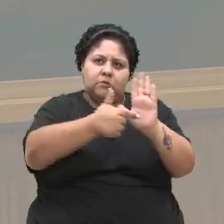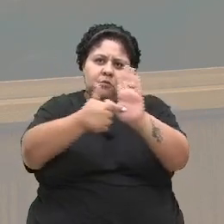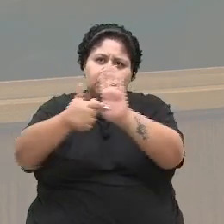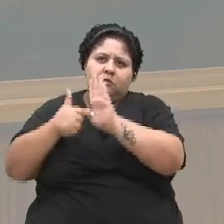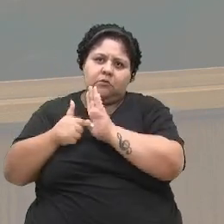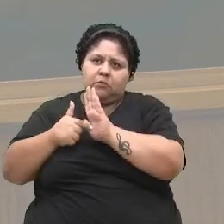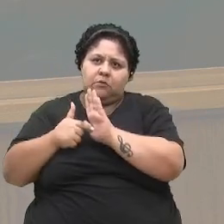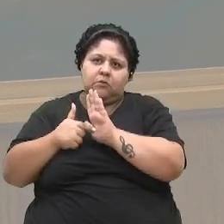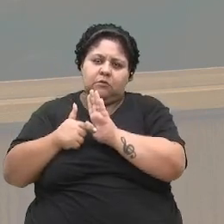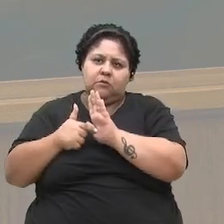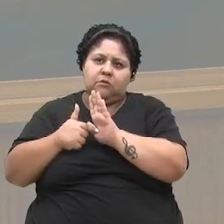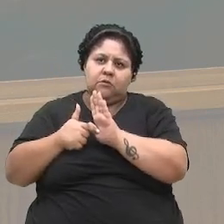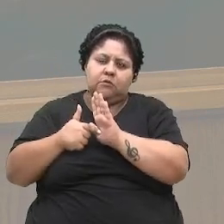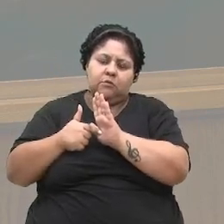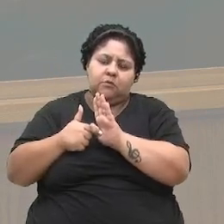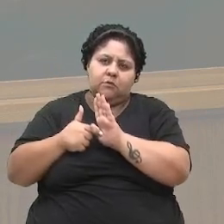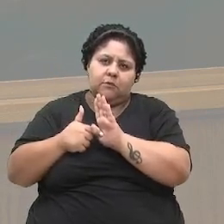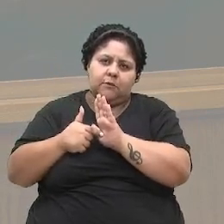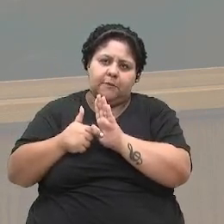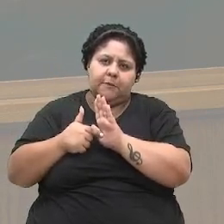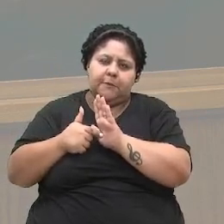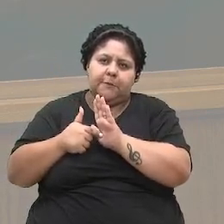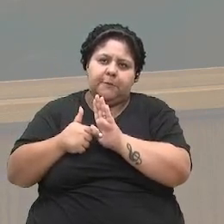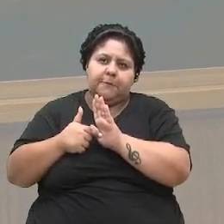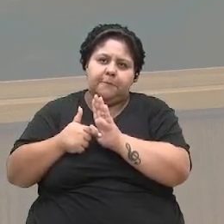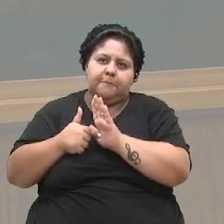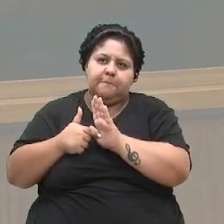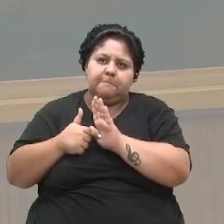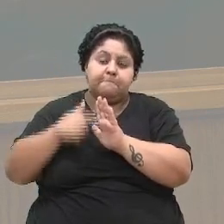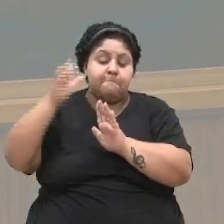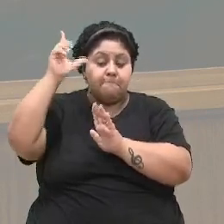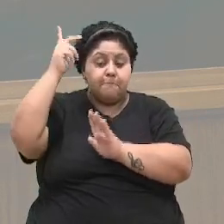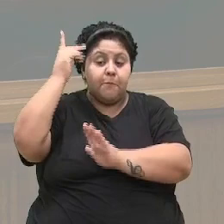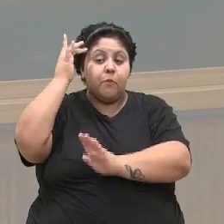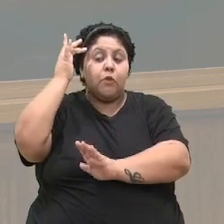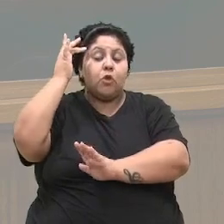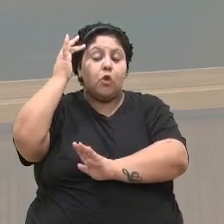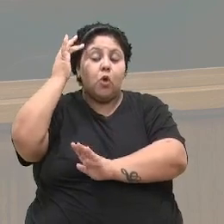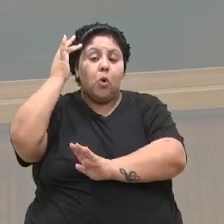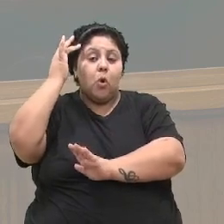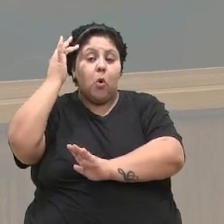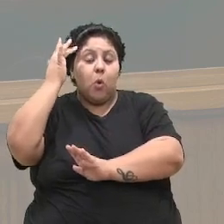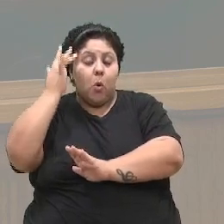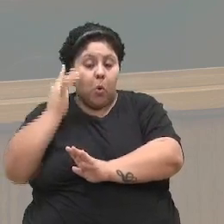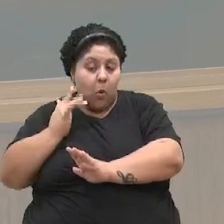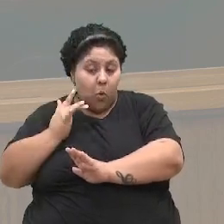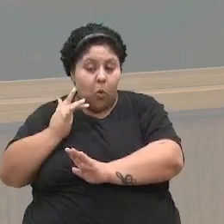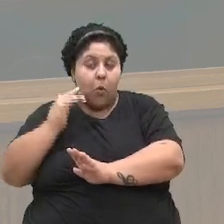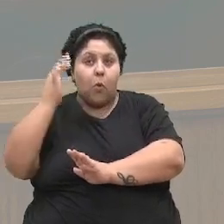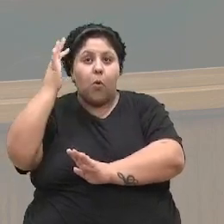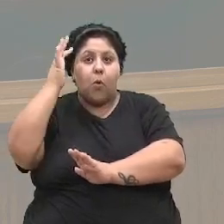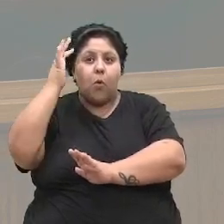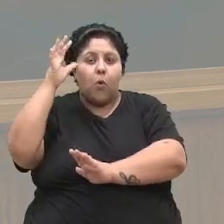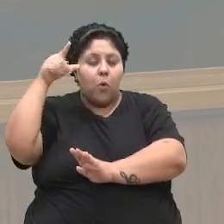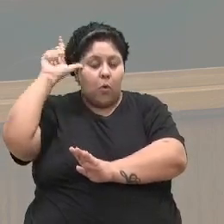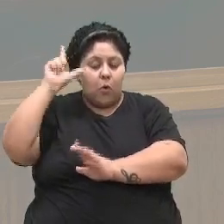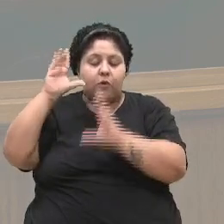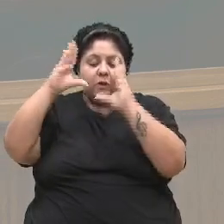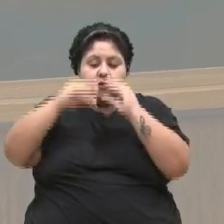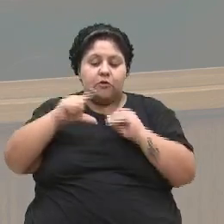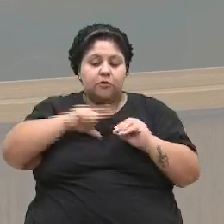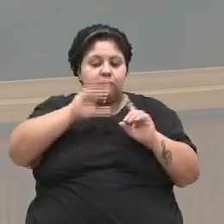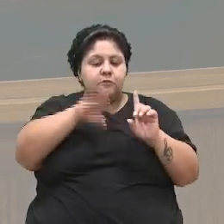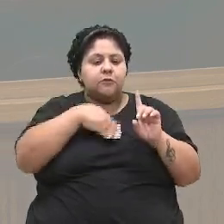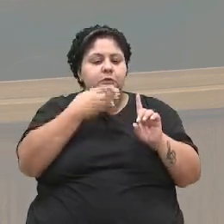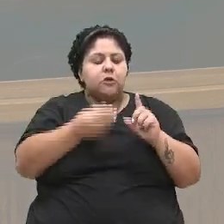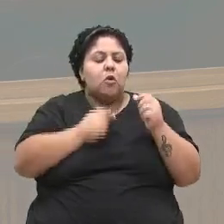de cidadão caxiense. Ontem à noite nós tivemos uma sessão solene, onde o vereador Menegucci comentou o que